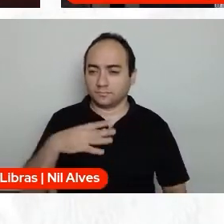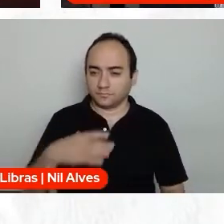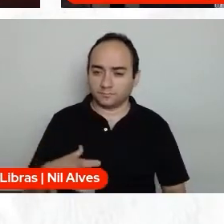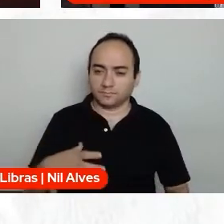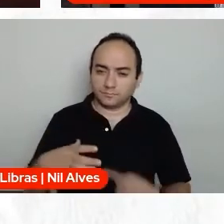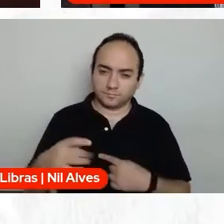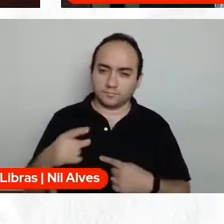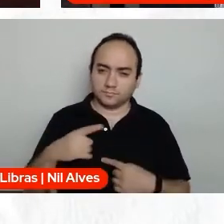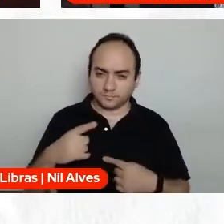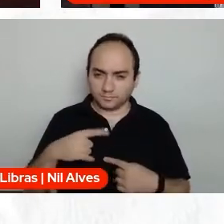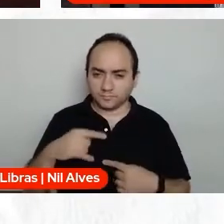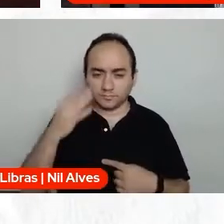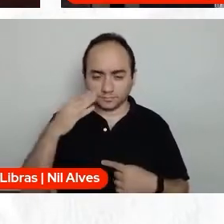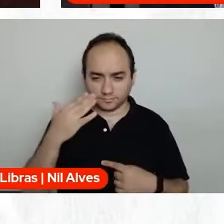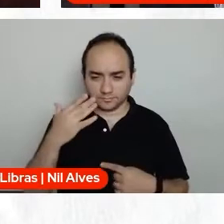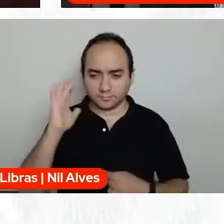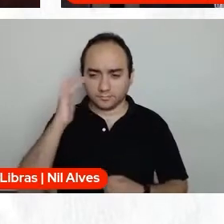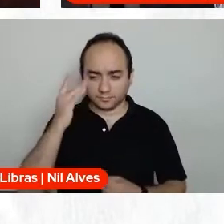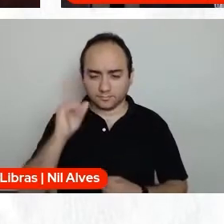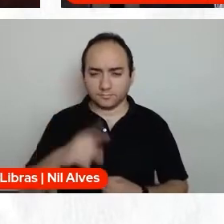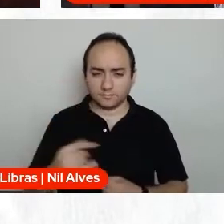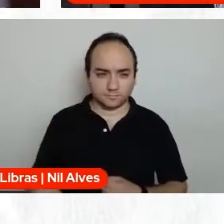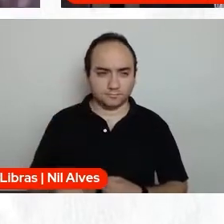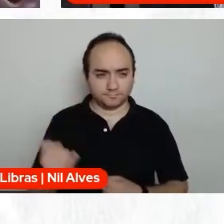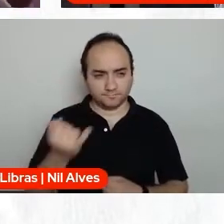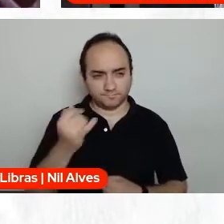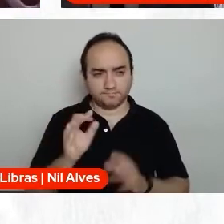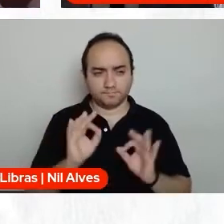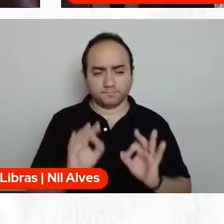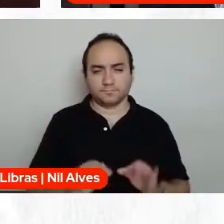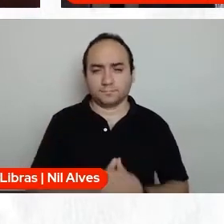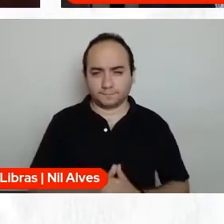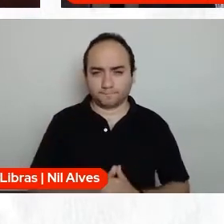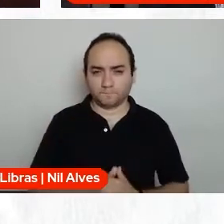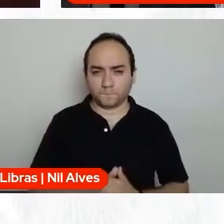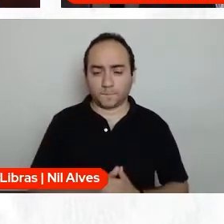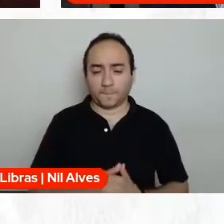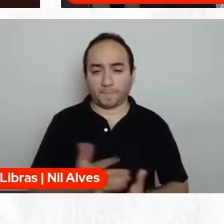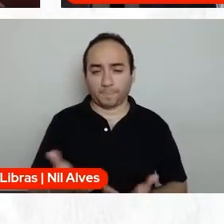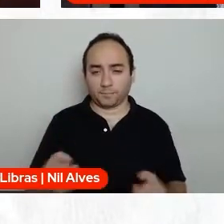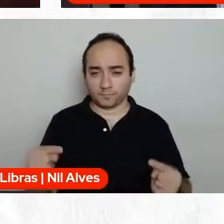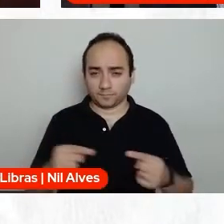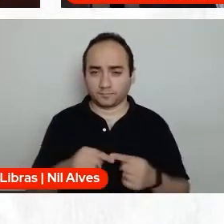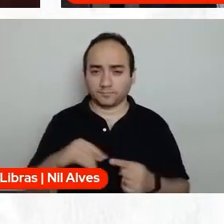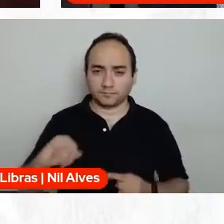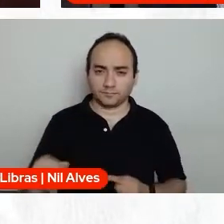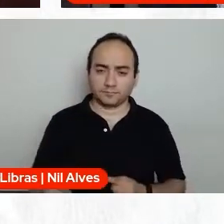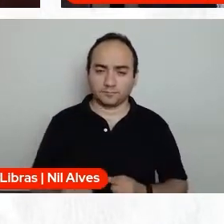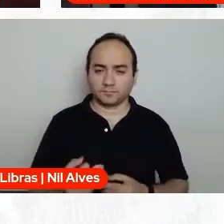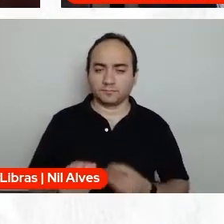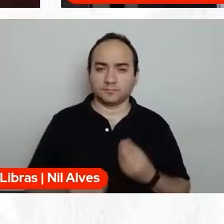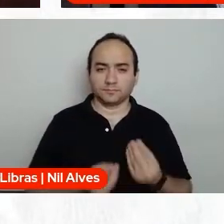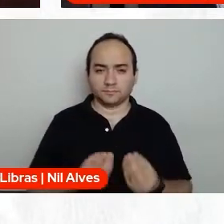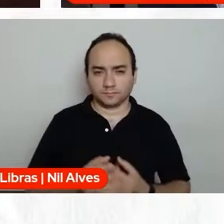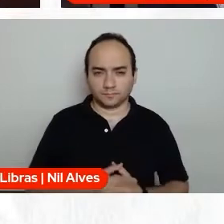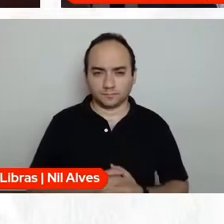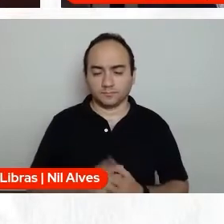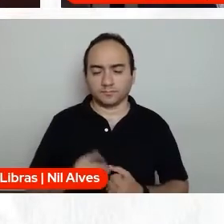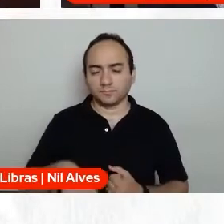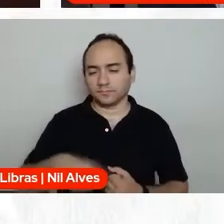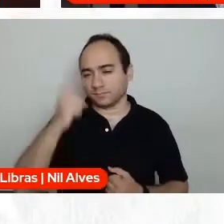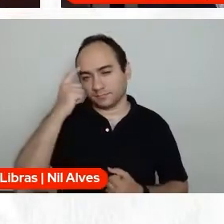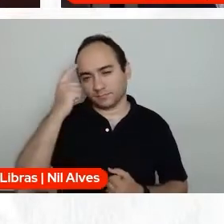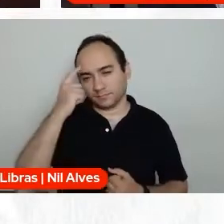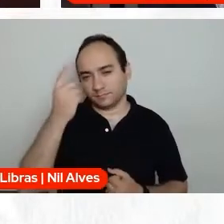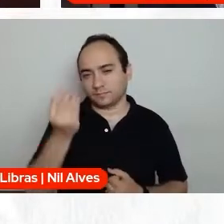Que eu acho que é uma das coisas fundamentais. E aí eu vou fazer um contraponto aqui, né? Fazer um pouco essa ideia de